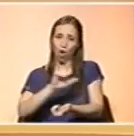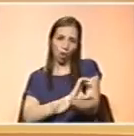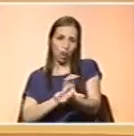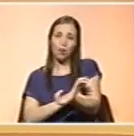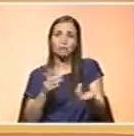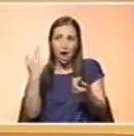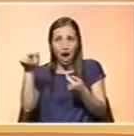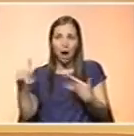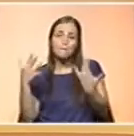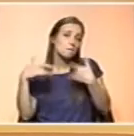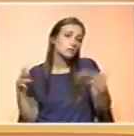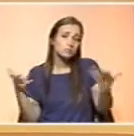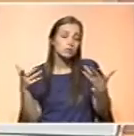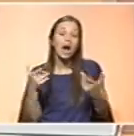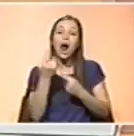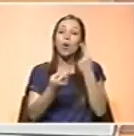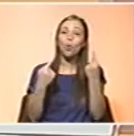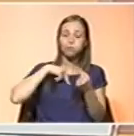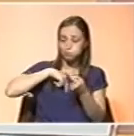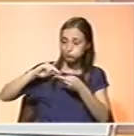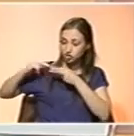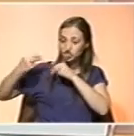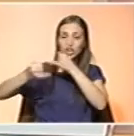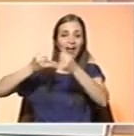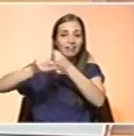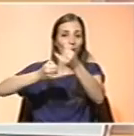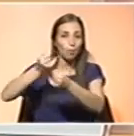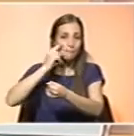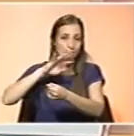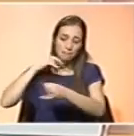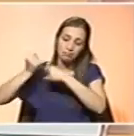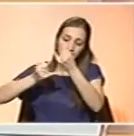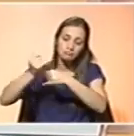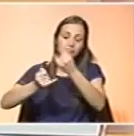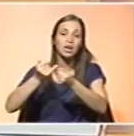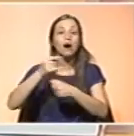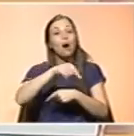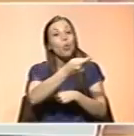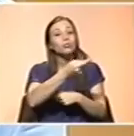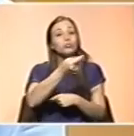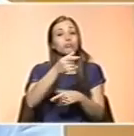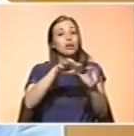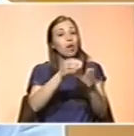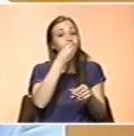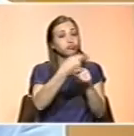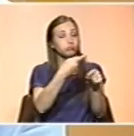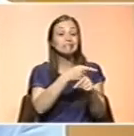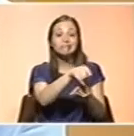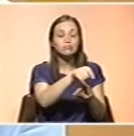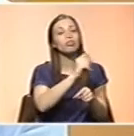Há um que é genético e há outro que tem a ver com os nossos estragos. Exatamente. E esse é possível de ser